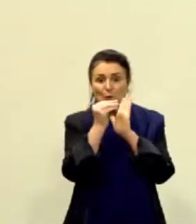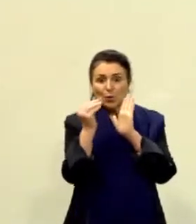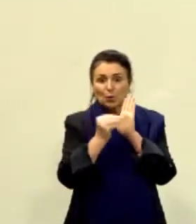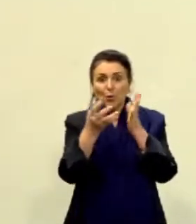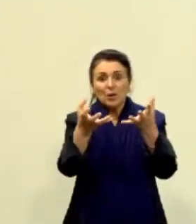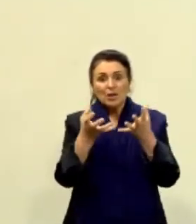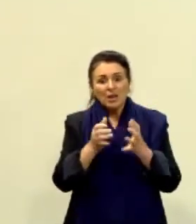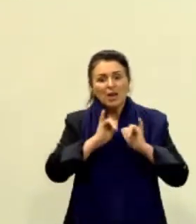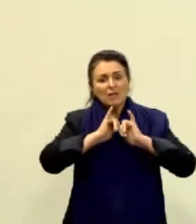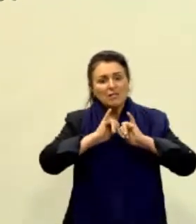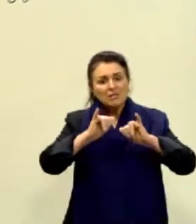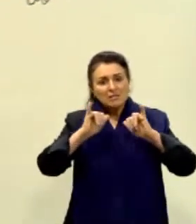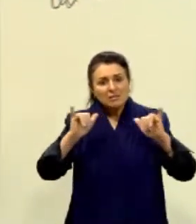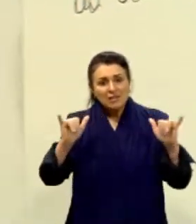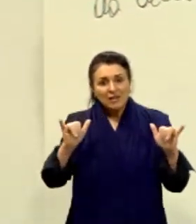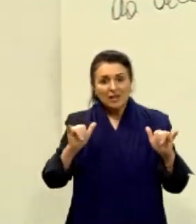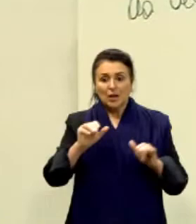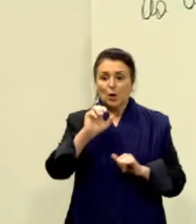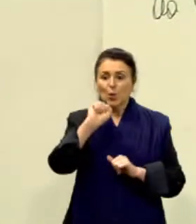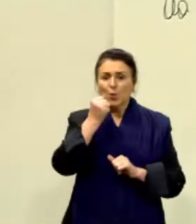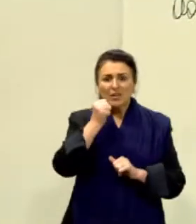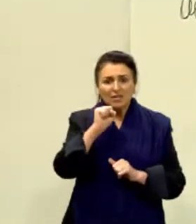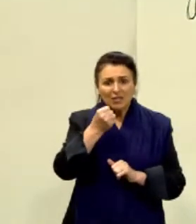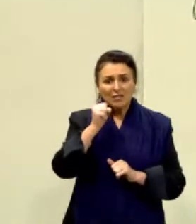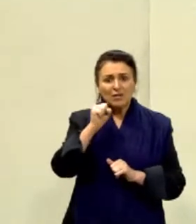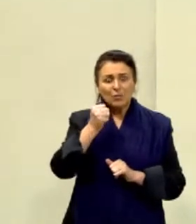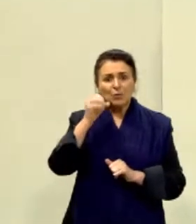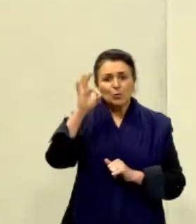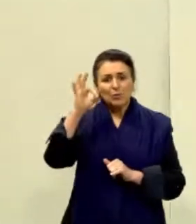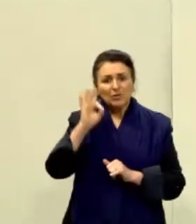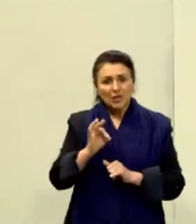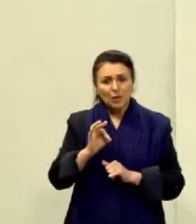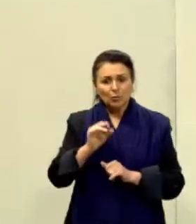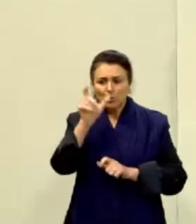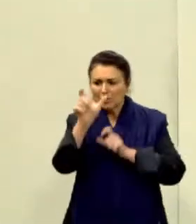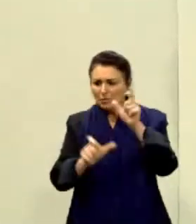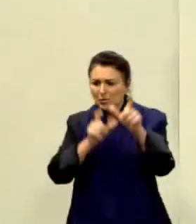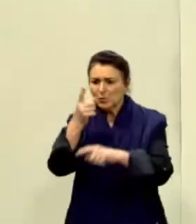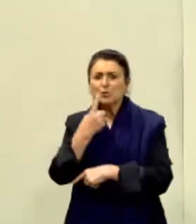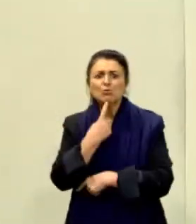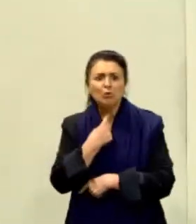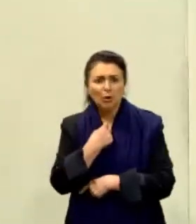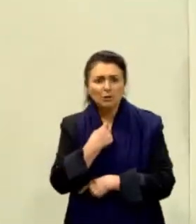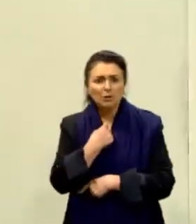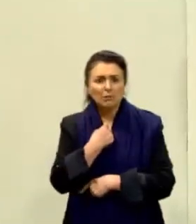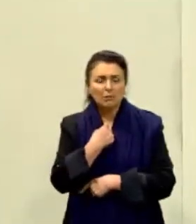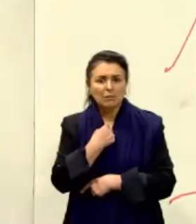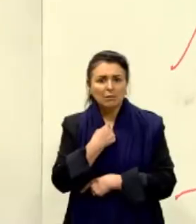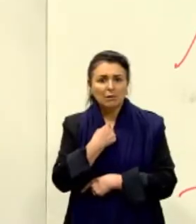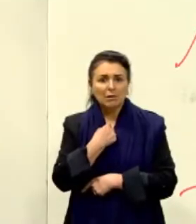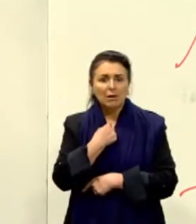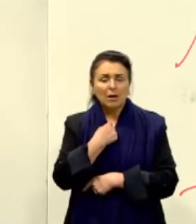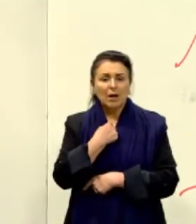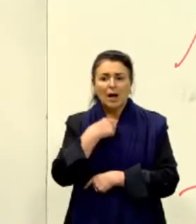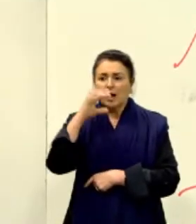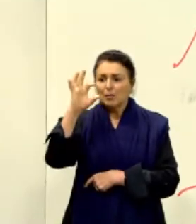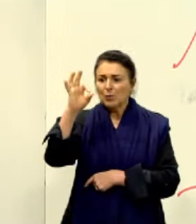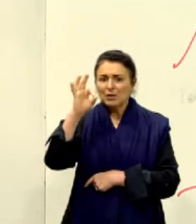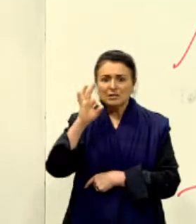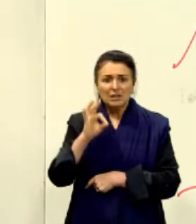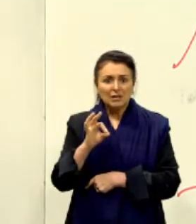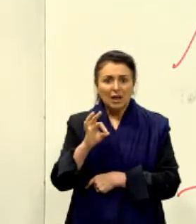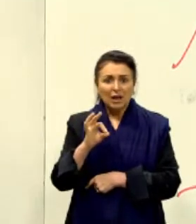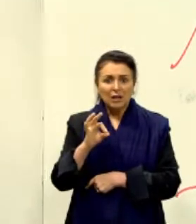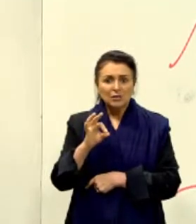Por que que se 88% das pessoas gostam, a mesma porcentagem não